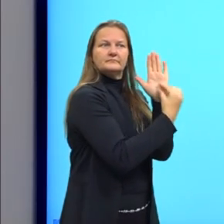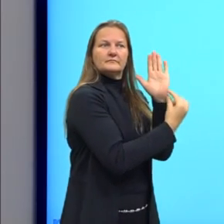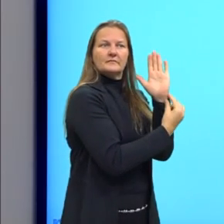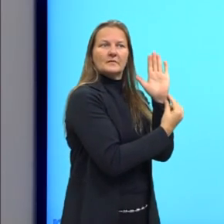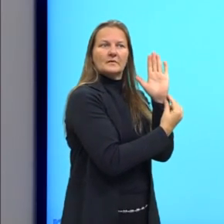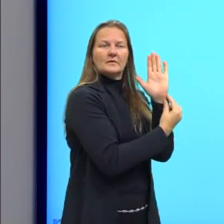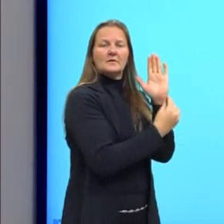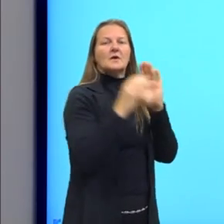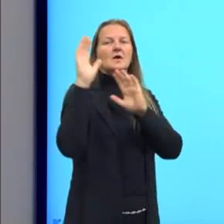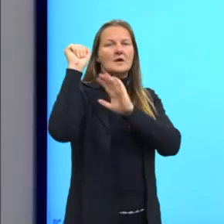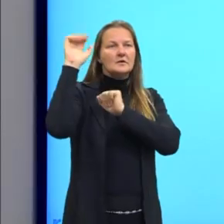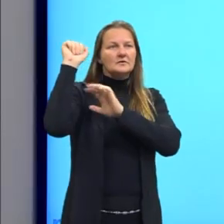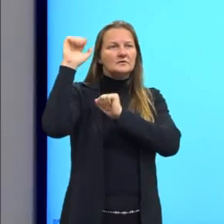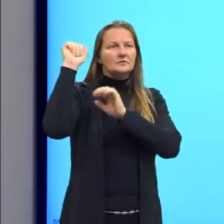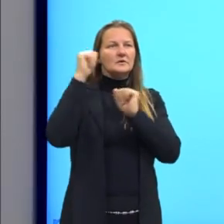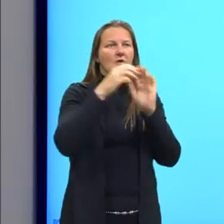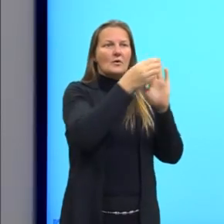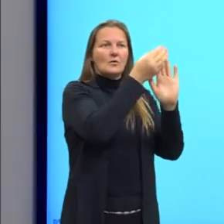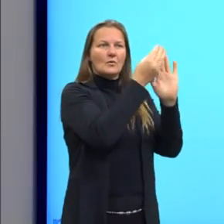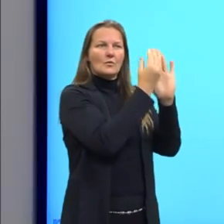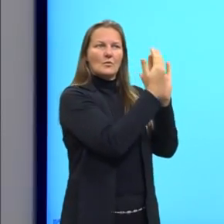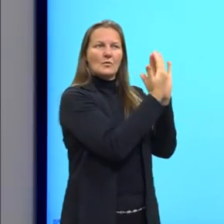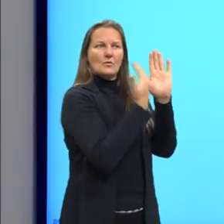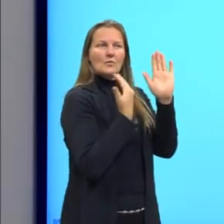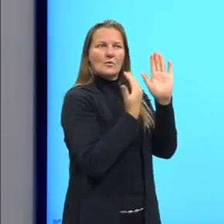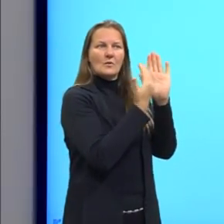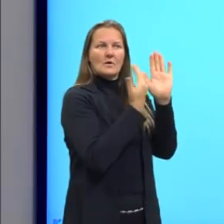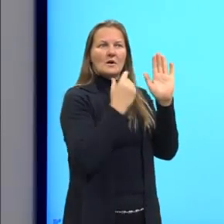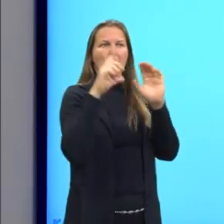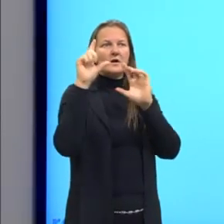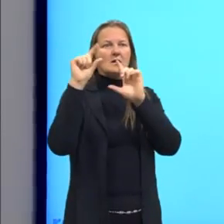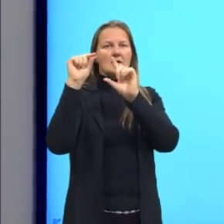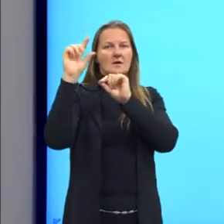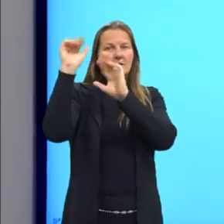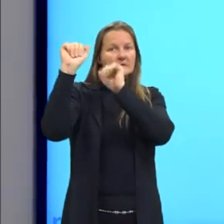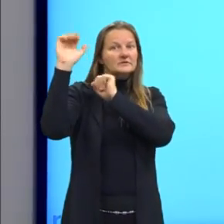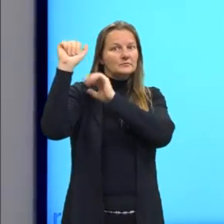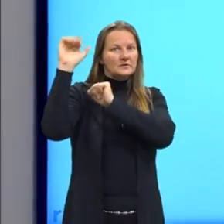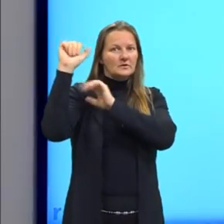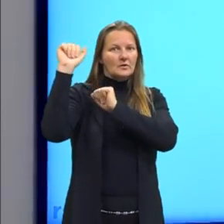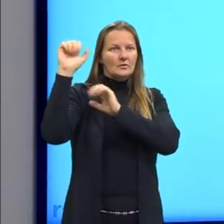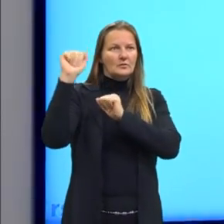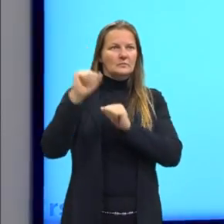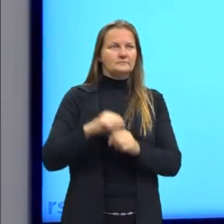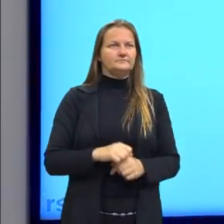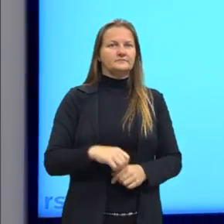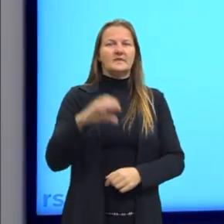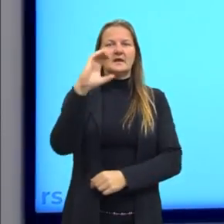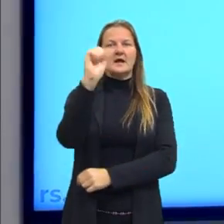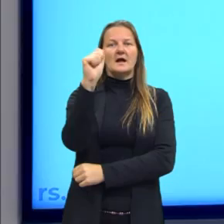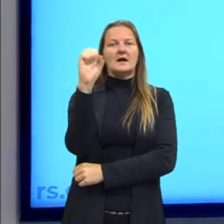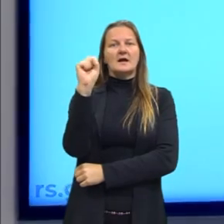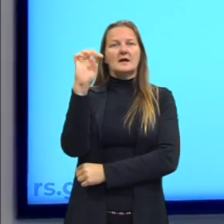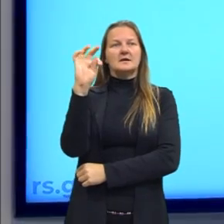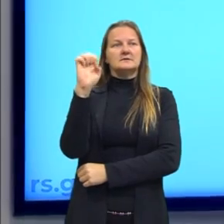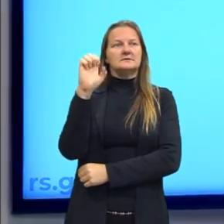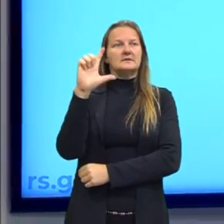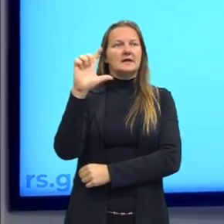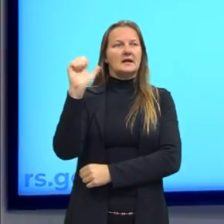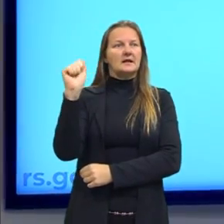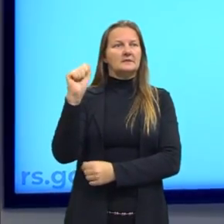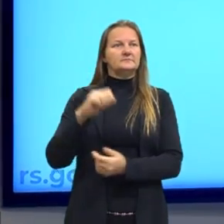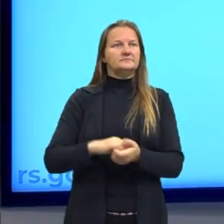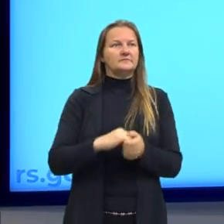espanhol. Esse território aqui, então, seria território de Castela. E daqui